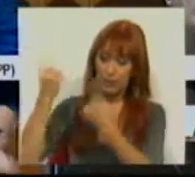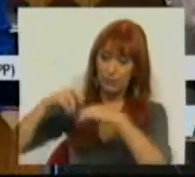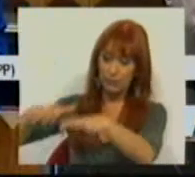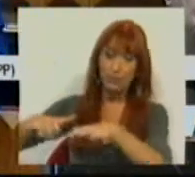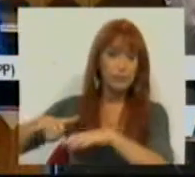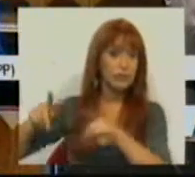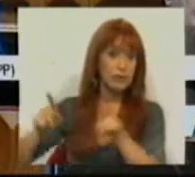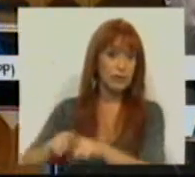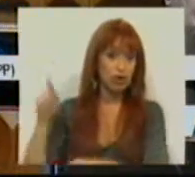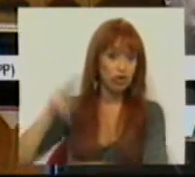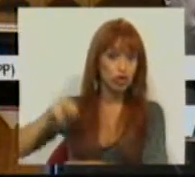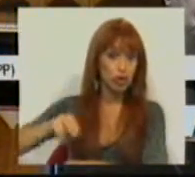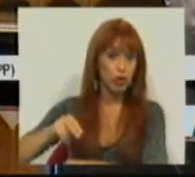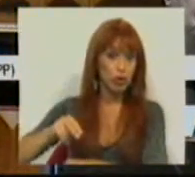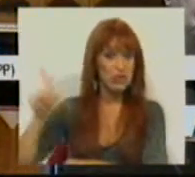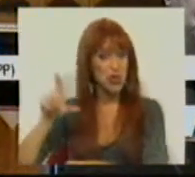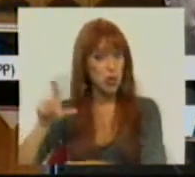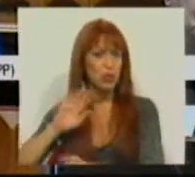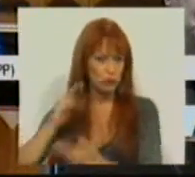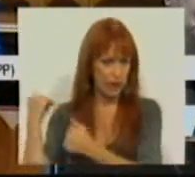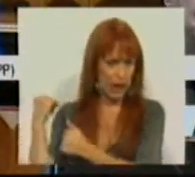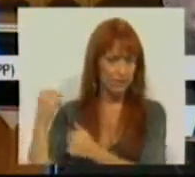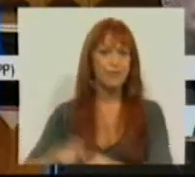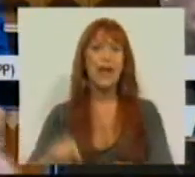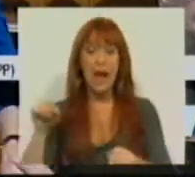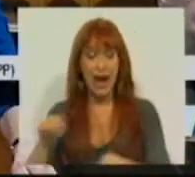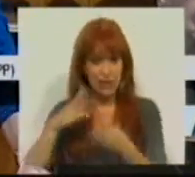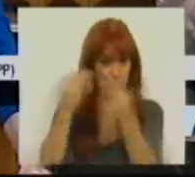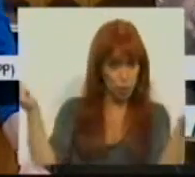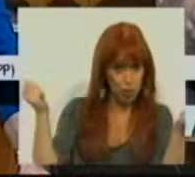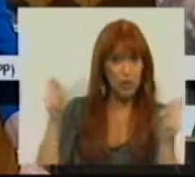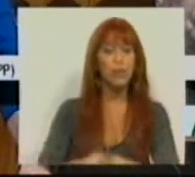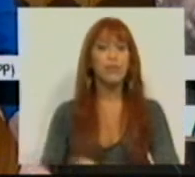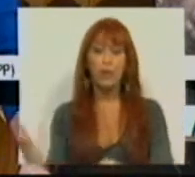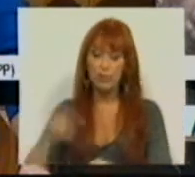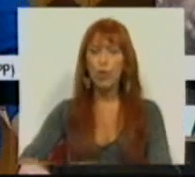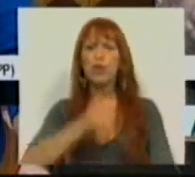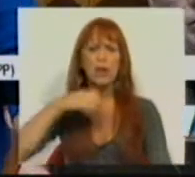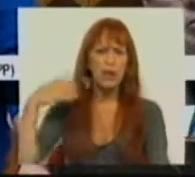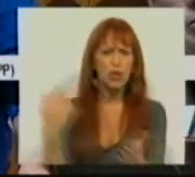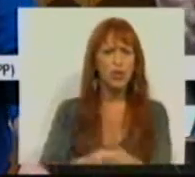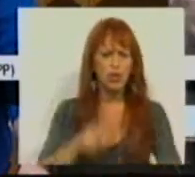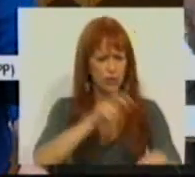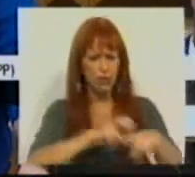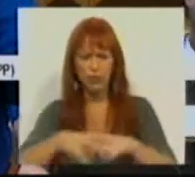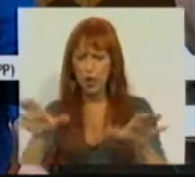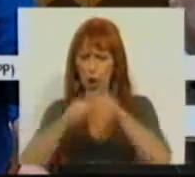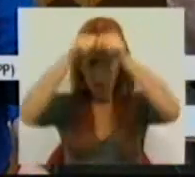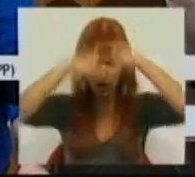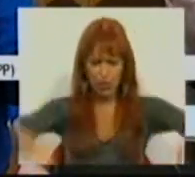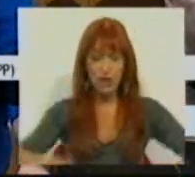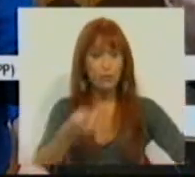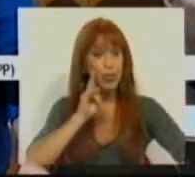de julho último. Essa resolução vem determinar que os titulares dos órgãos